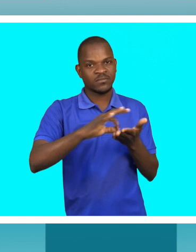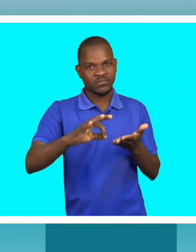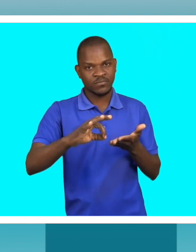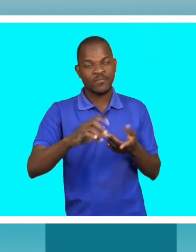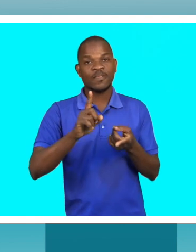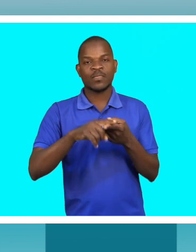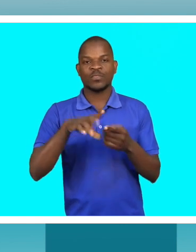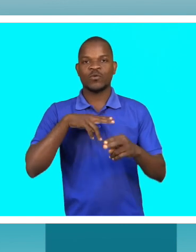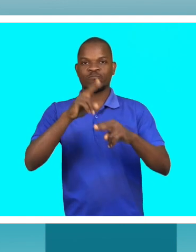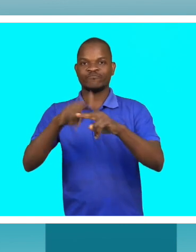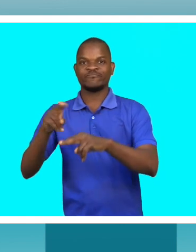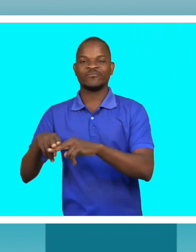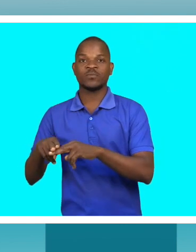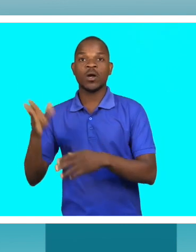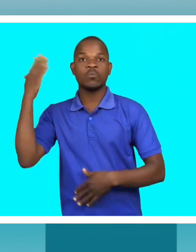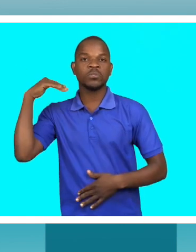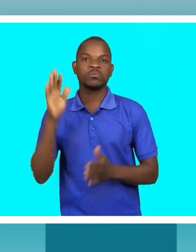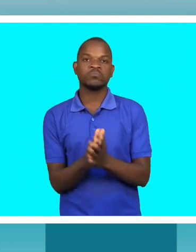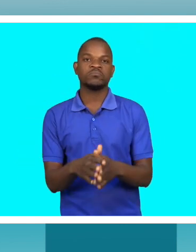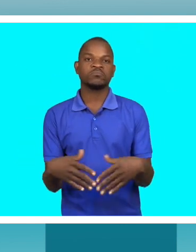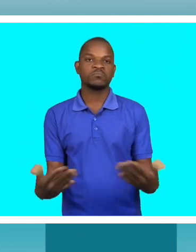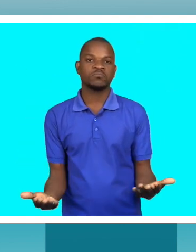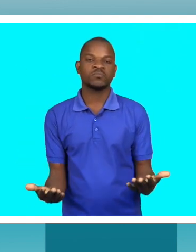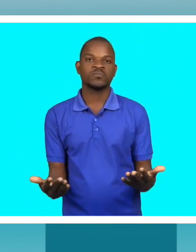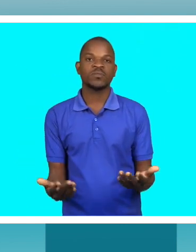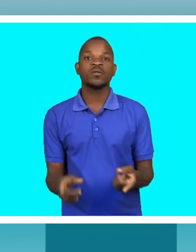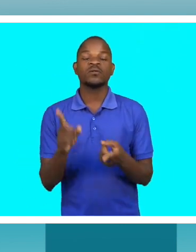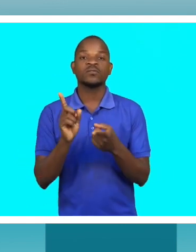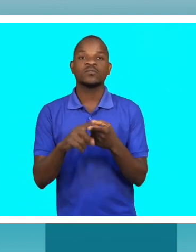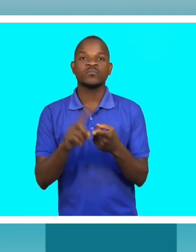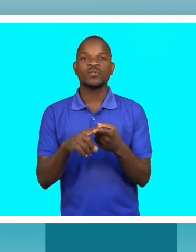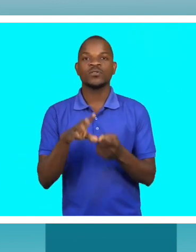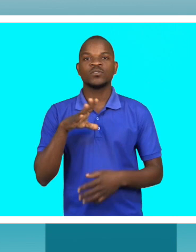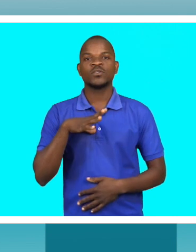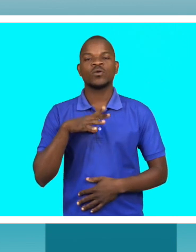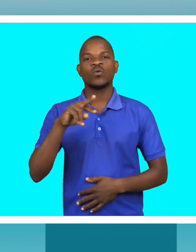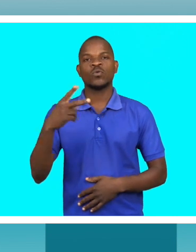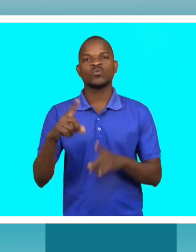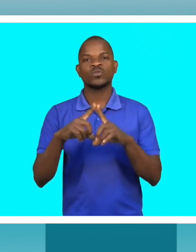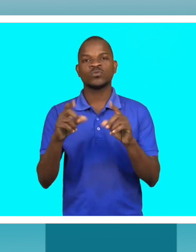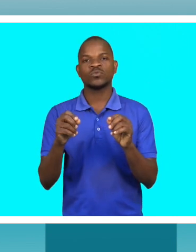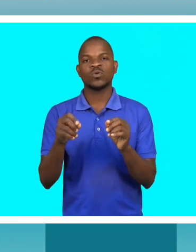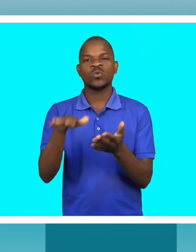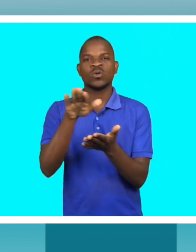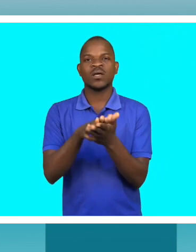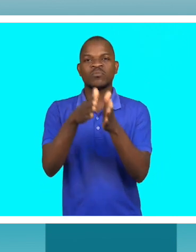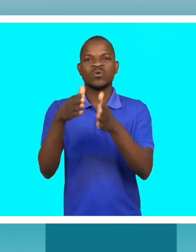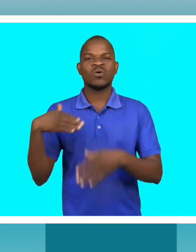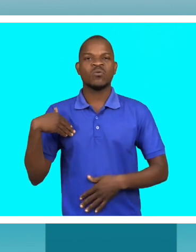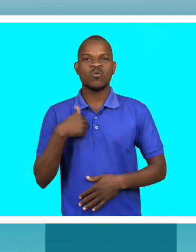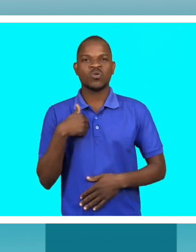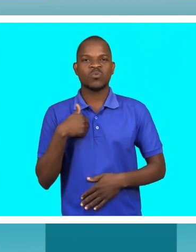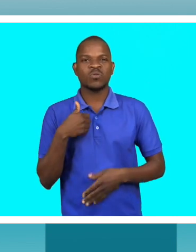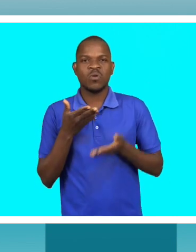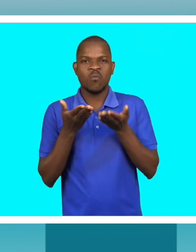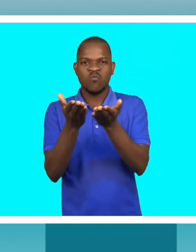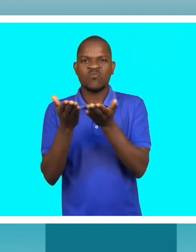cadeira onde estamos sentados não havia temos o outro exemplo concreto a casa mortuária estava